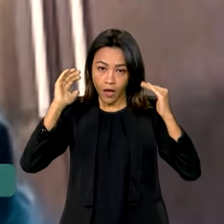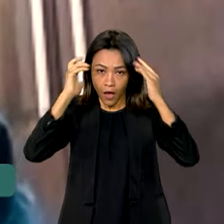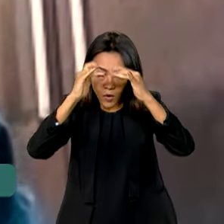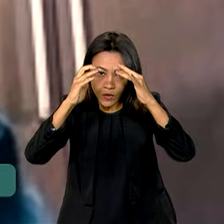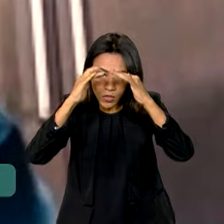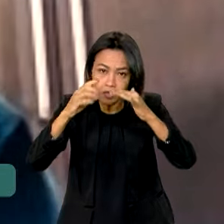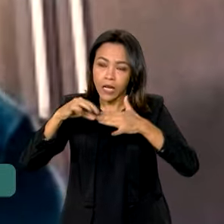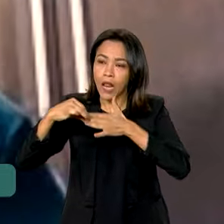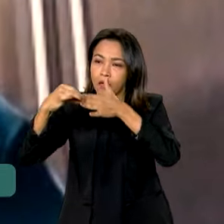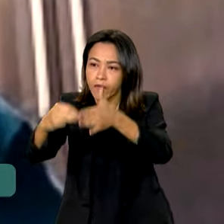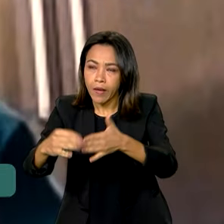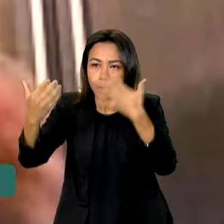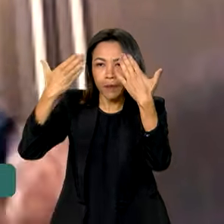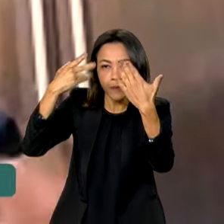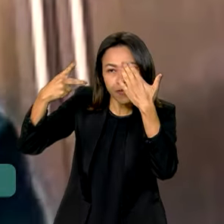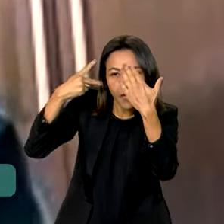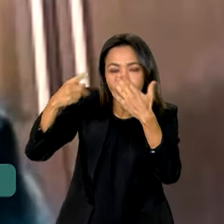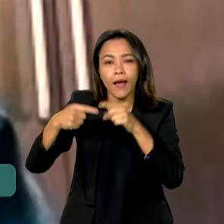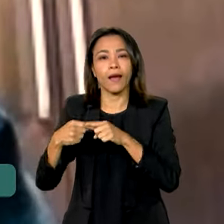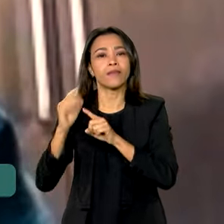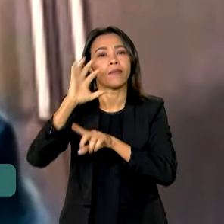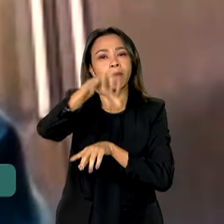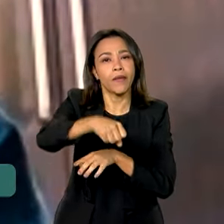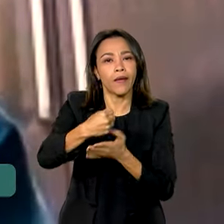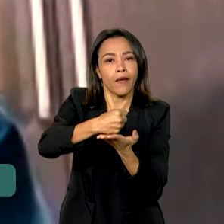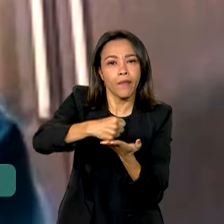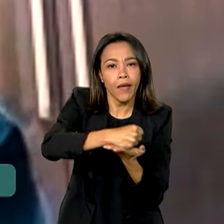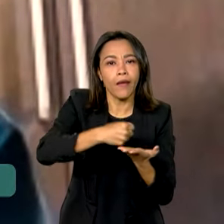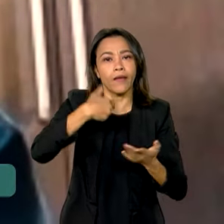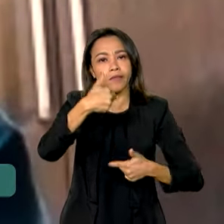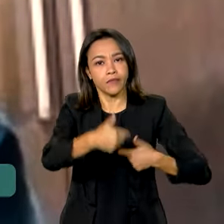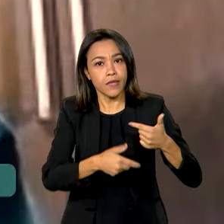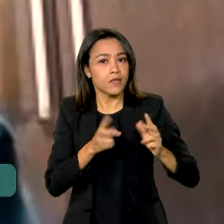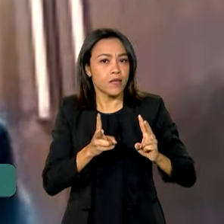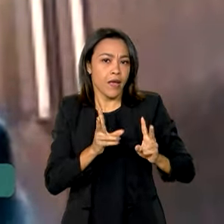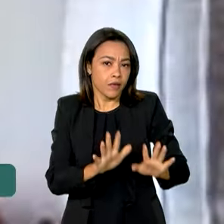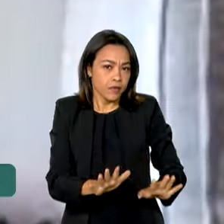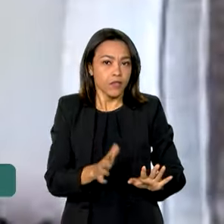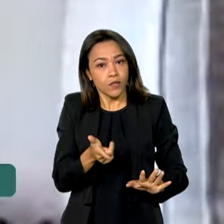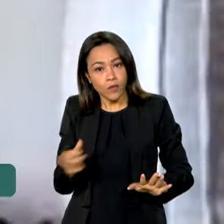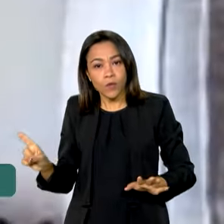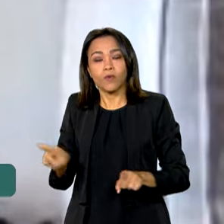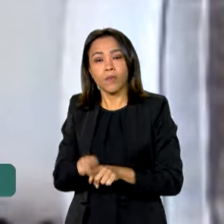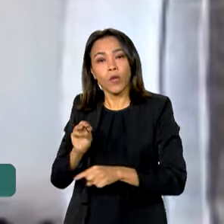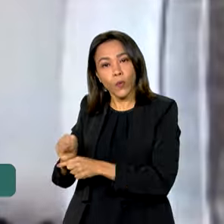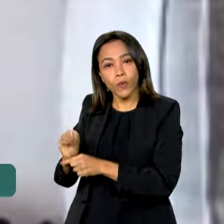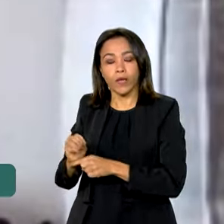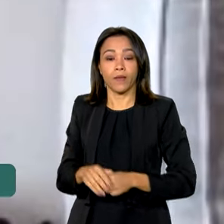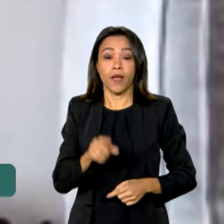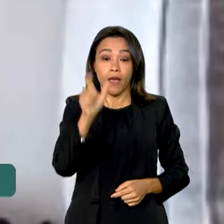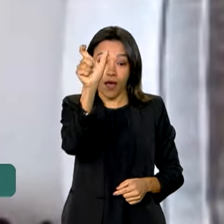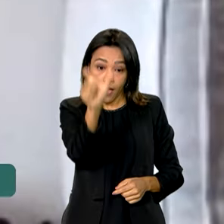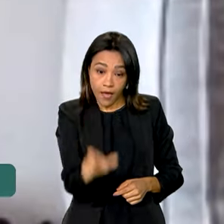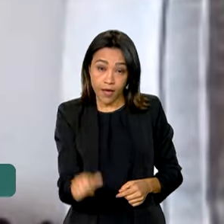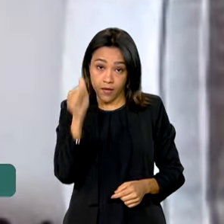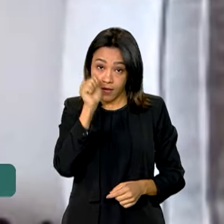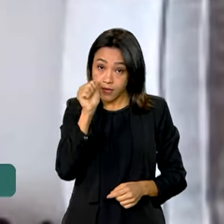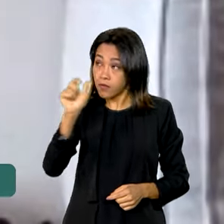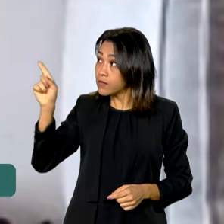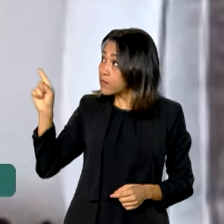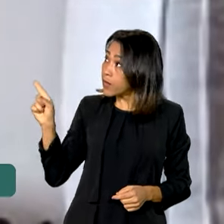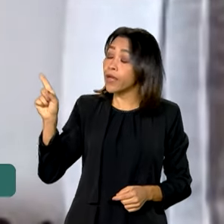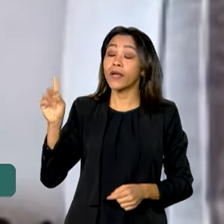psiquiatra, pegar remédio. Então é sempre assim. E os outros também. Edna passou boa parte da vida